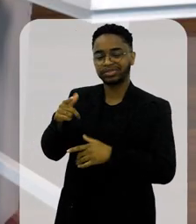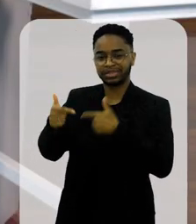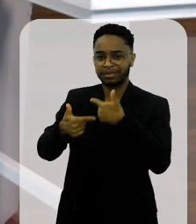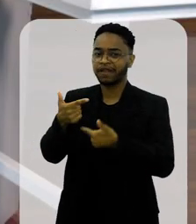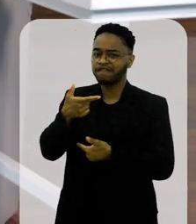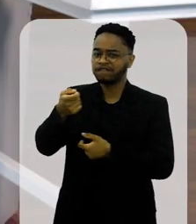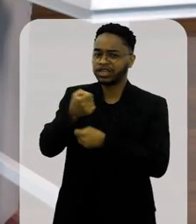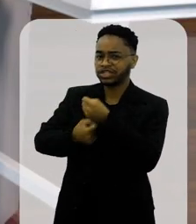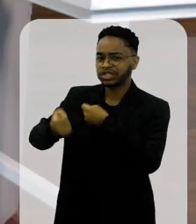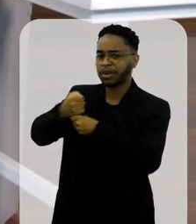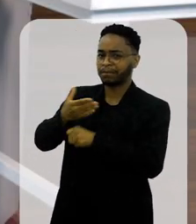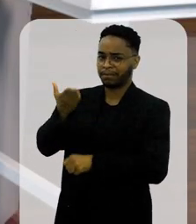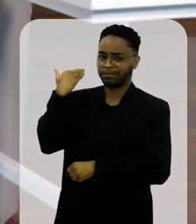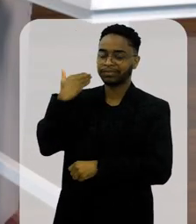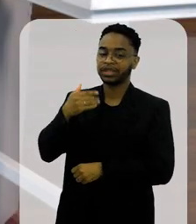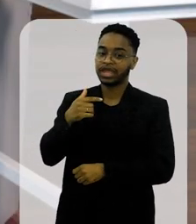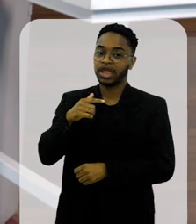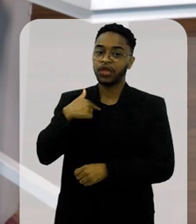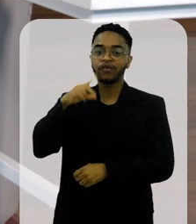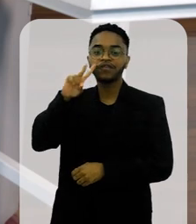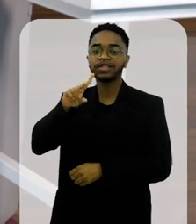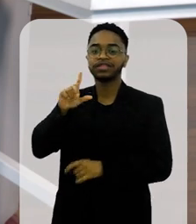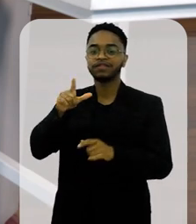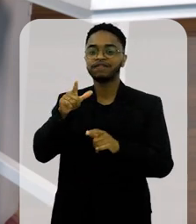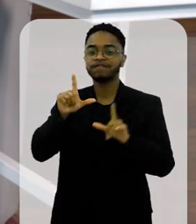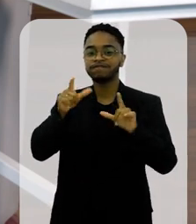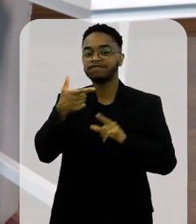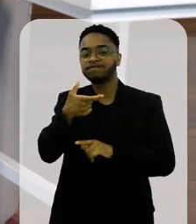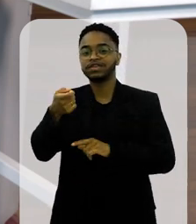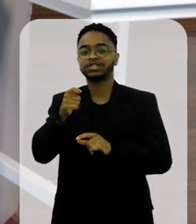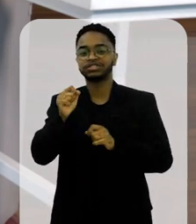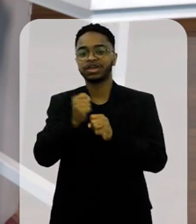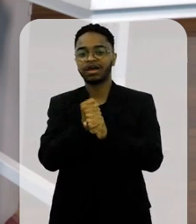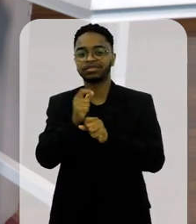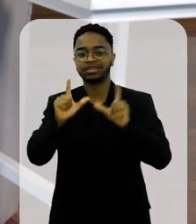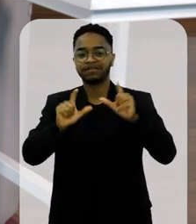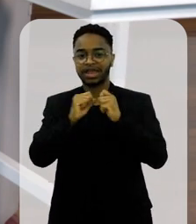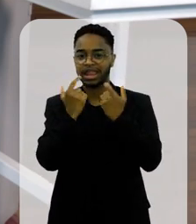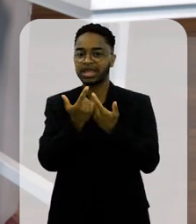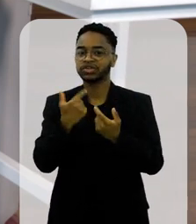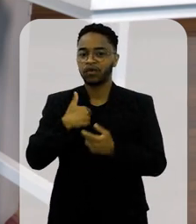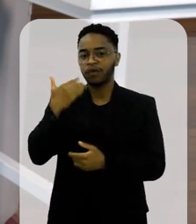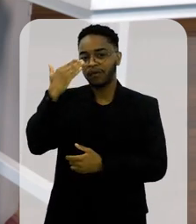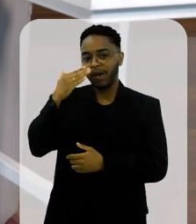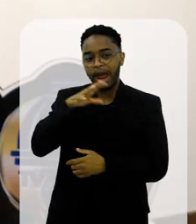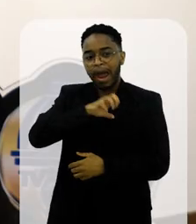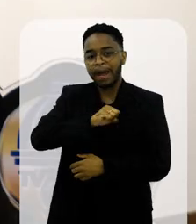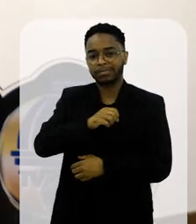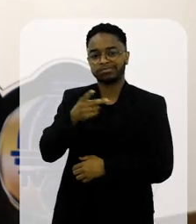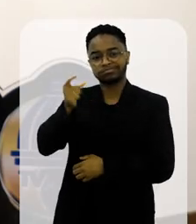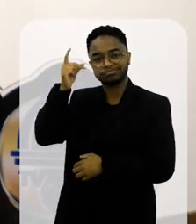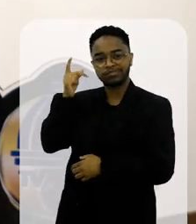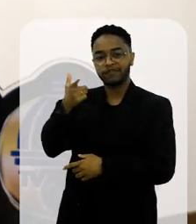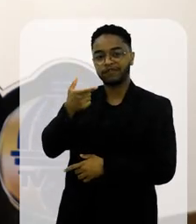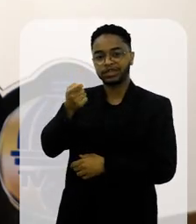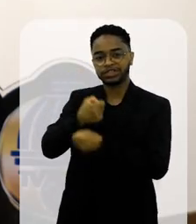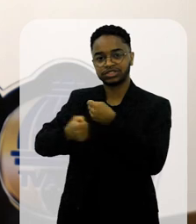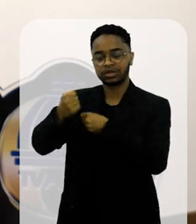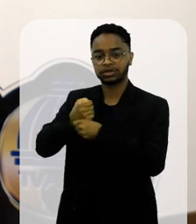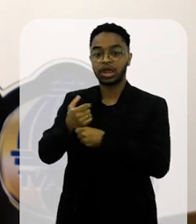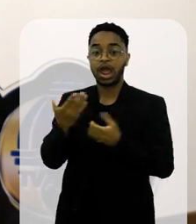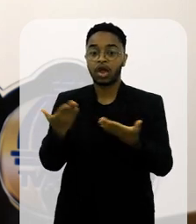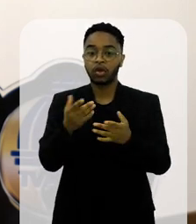teu fã. Há mais de 20 anos, estou vendo 20 anos aqui da TV Alerje, sou teu fã há mais de 20 anos. Esta foi a nossa